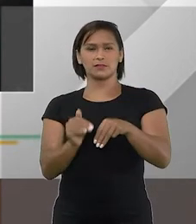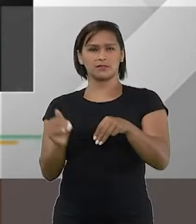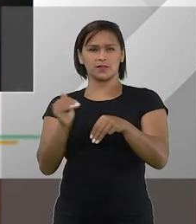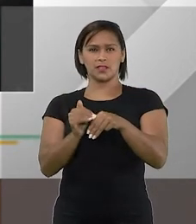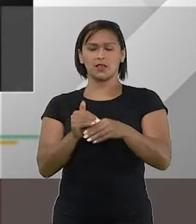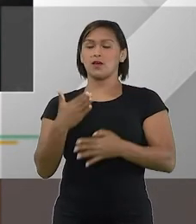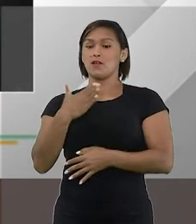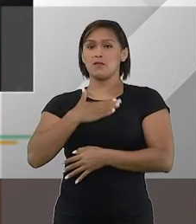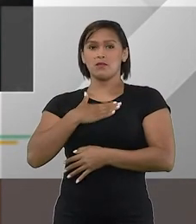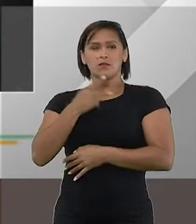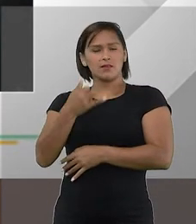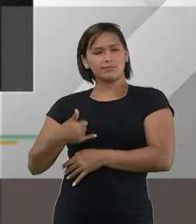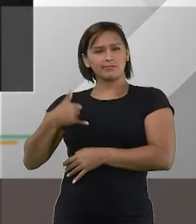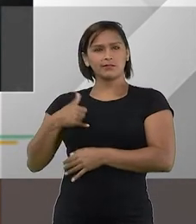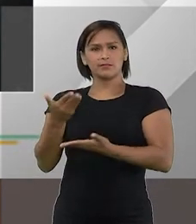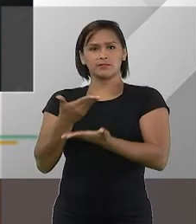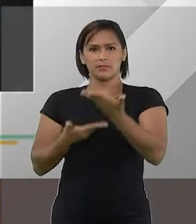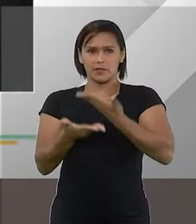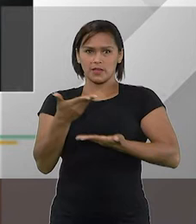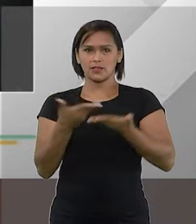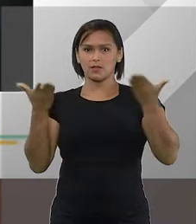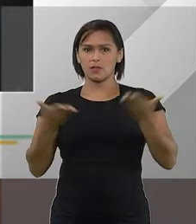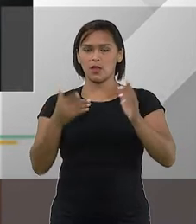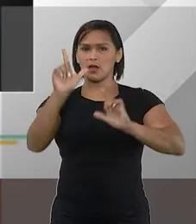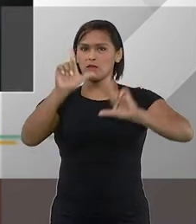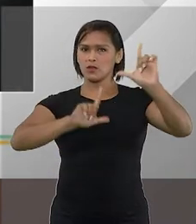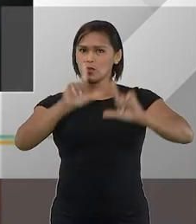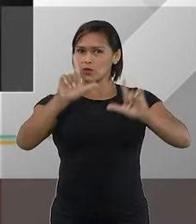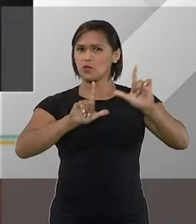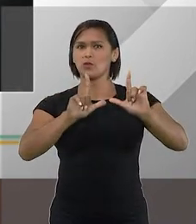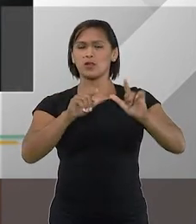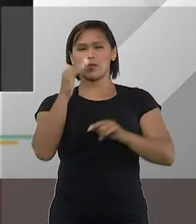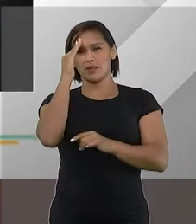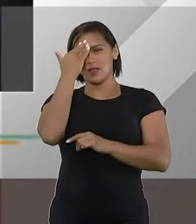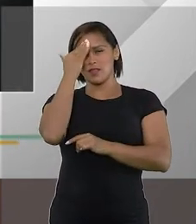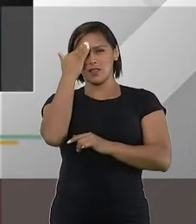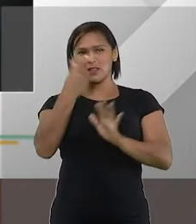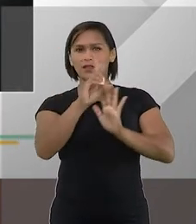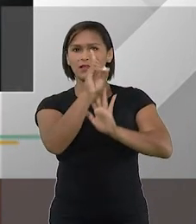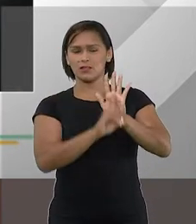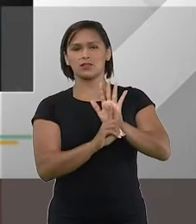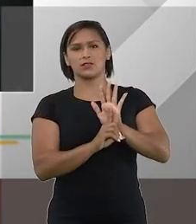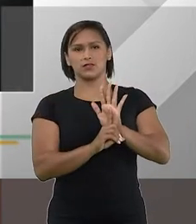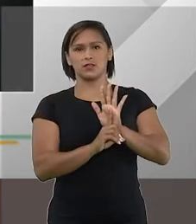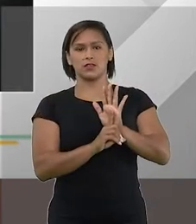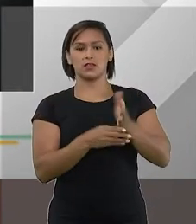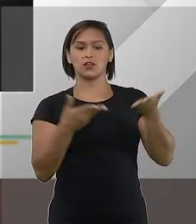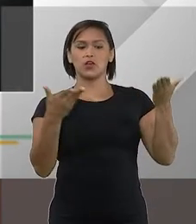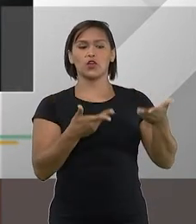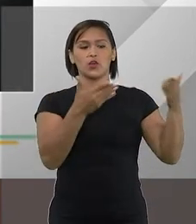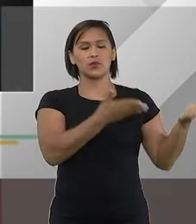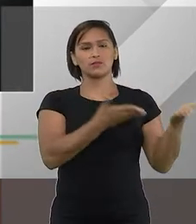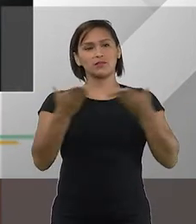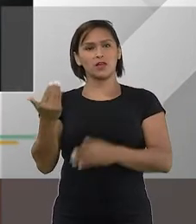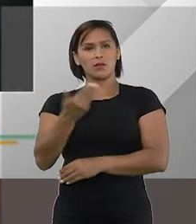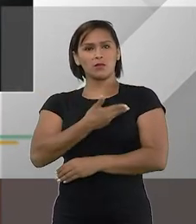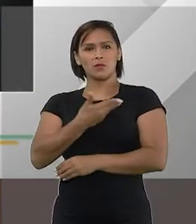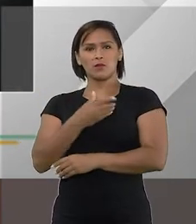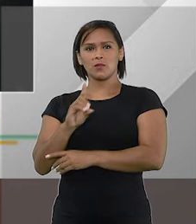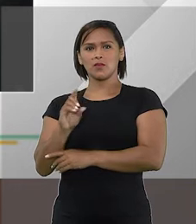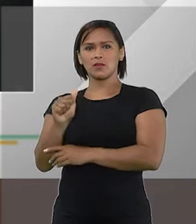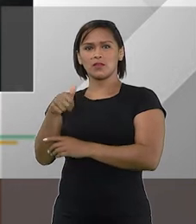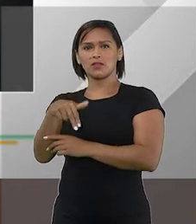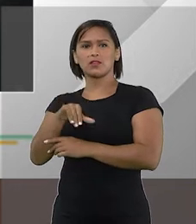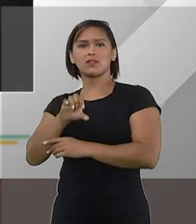ministro. É um prazer muito grande poder participar do programa Interder Direito e hoje ao lado do meu colega